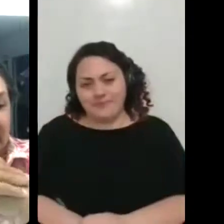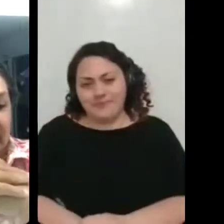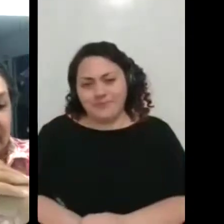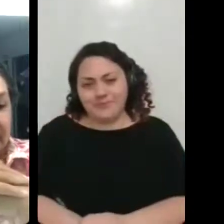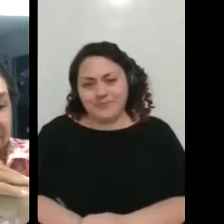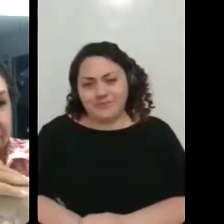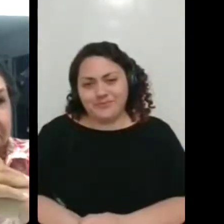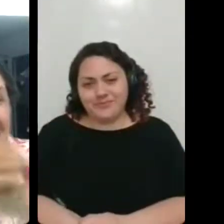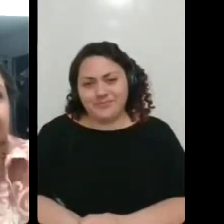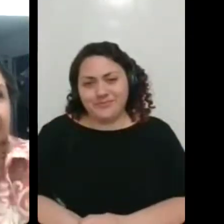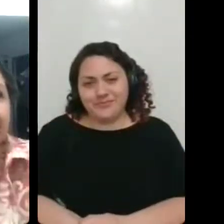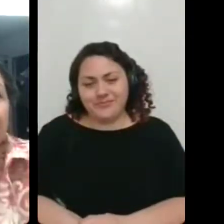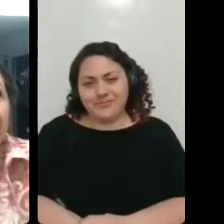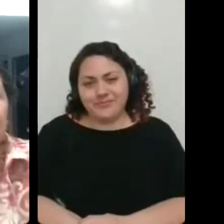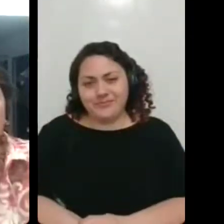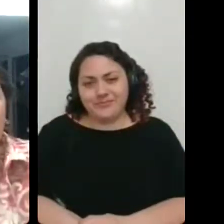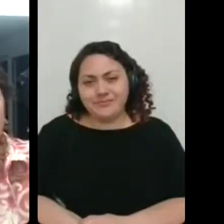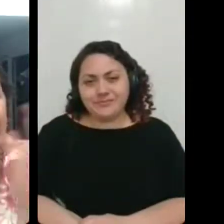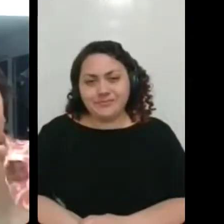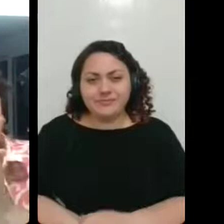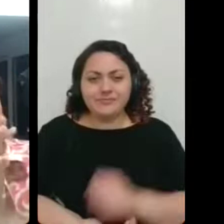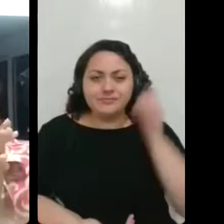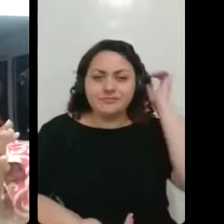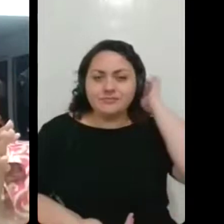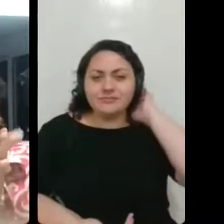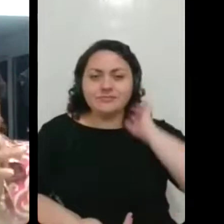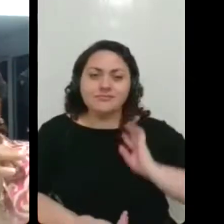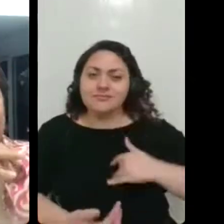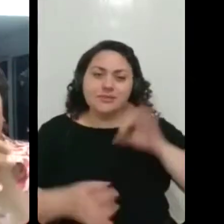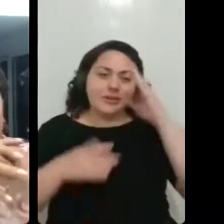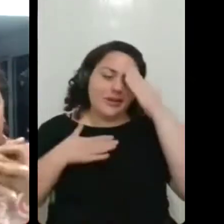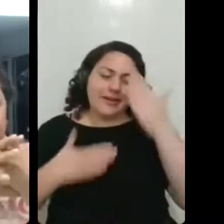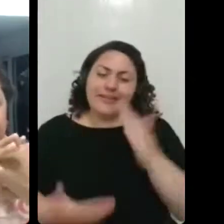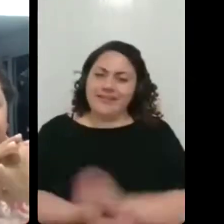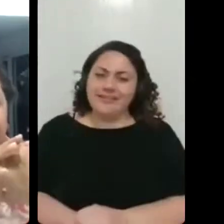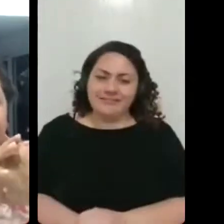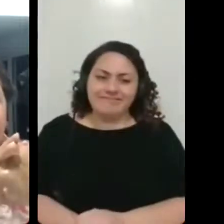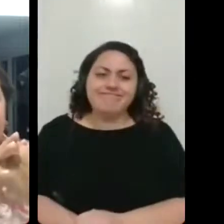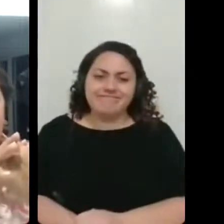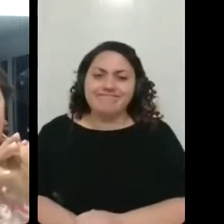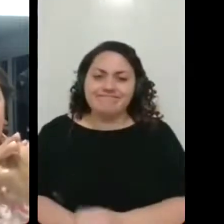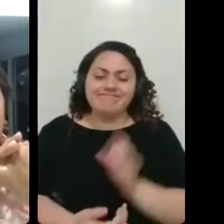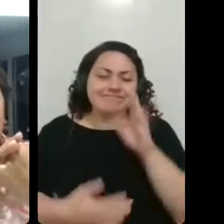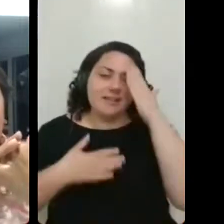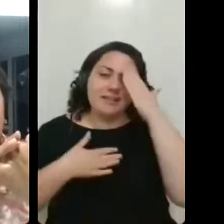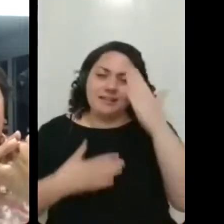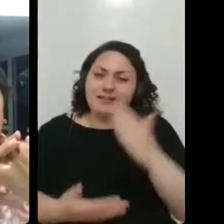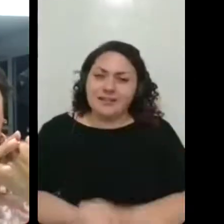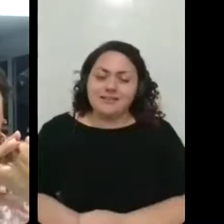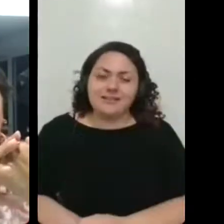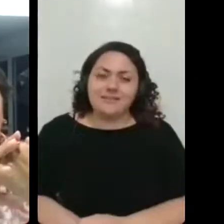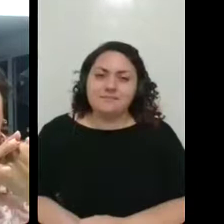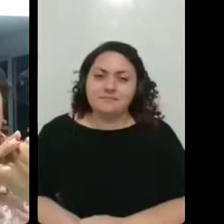E eu só tenho a agradecer. Só agradecer. Eu acho que